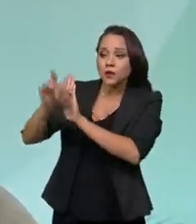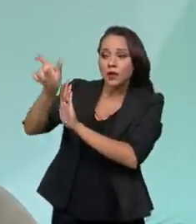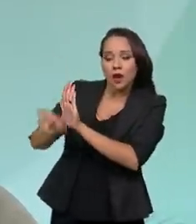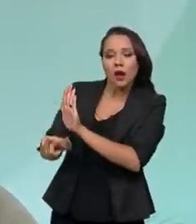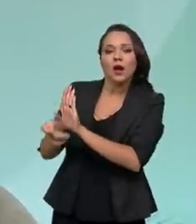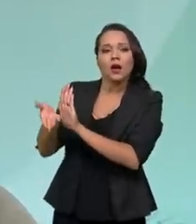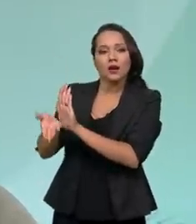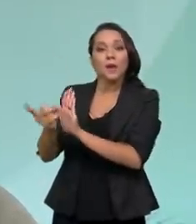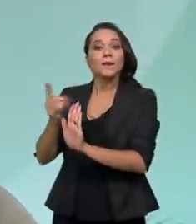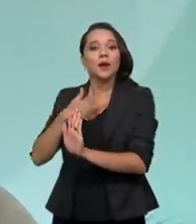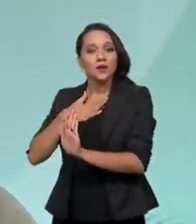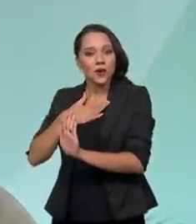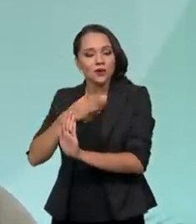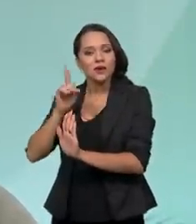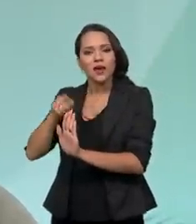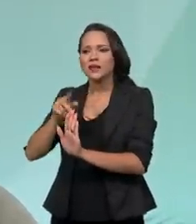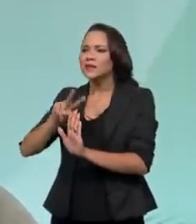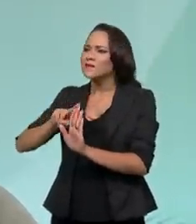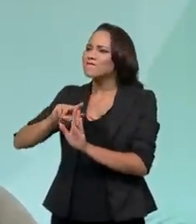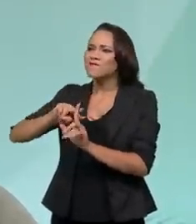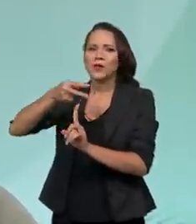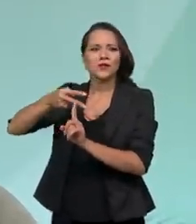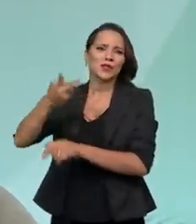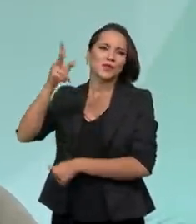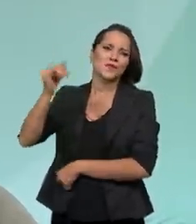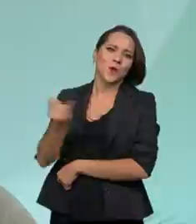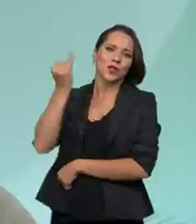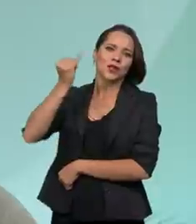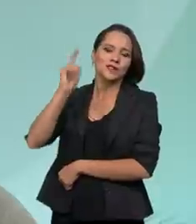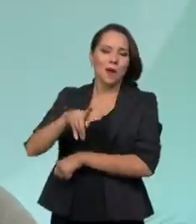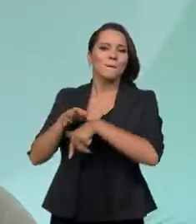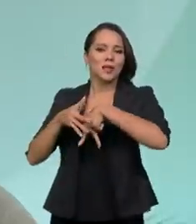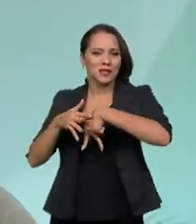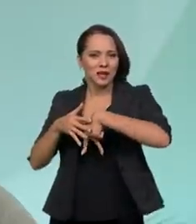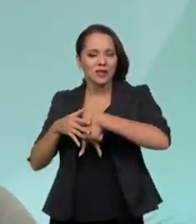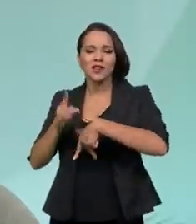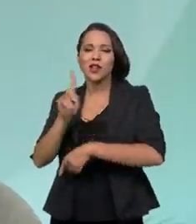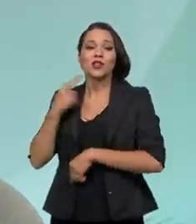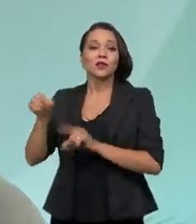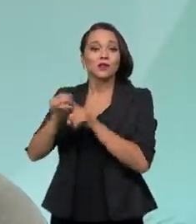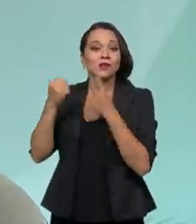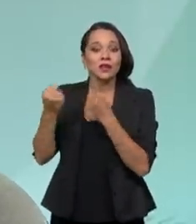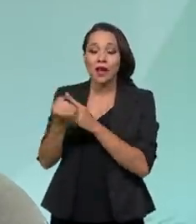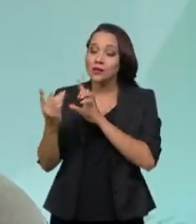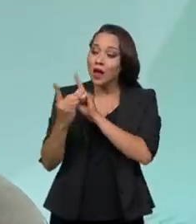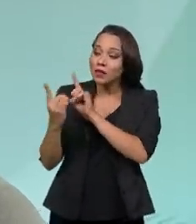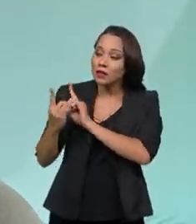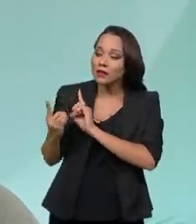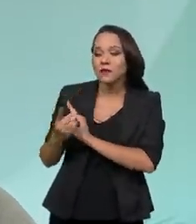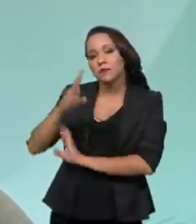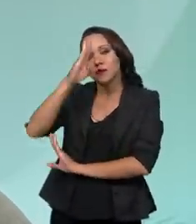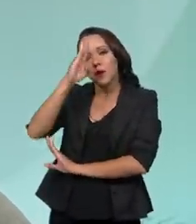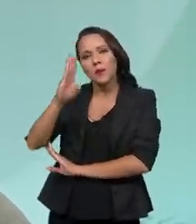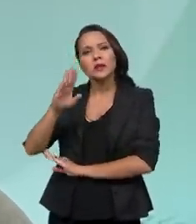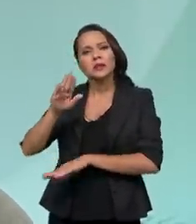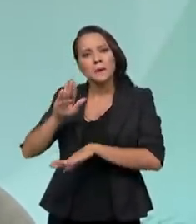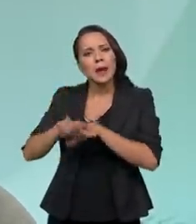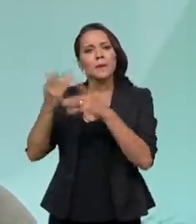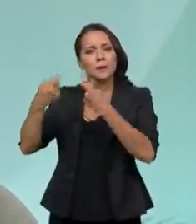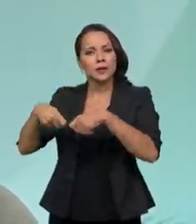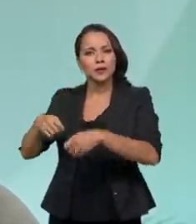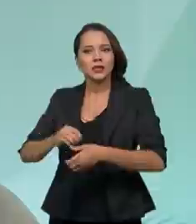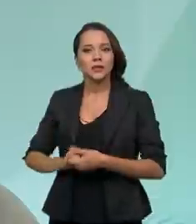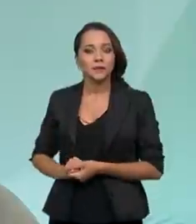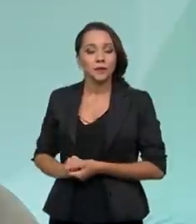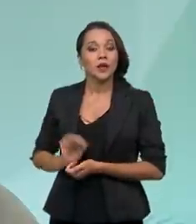são, para nós, duplamente importantes. São pacientes, é a nossa sociedade que está sendo atendida, principalmente os mais dependentes, e